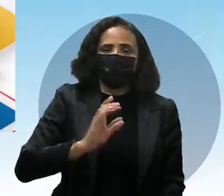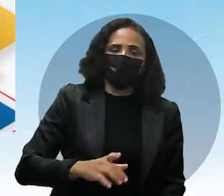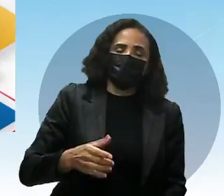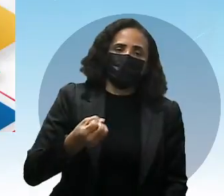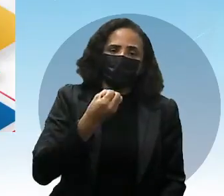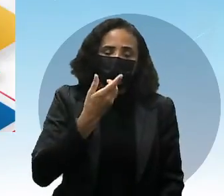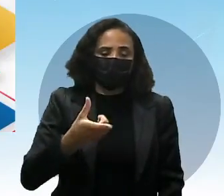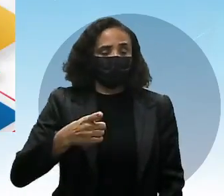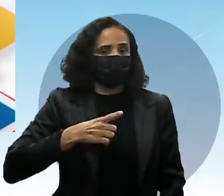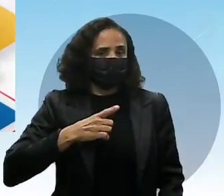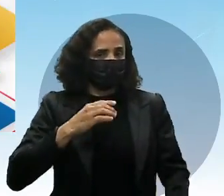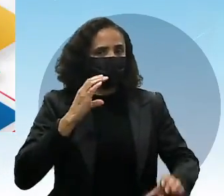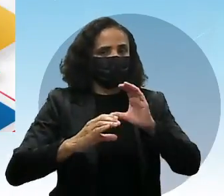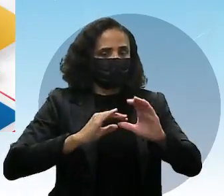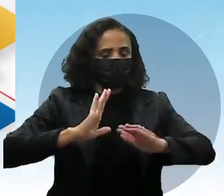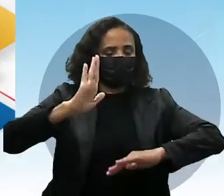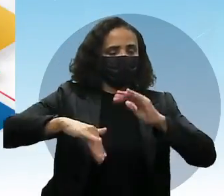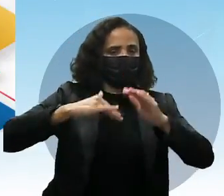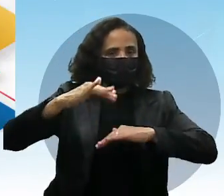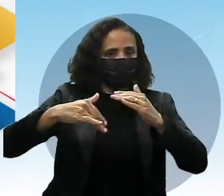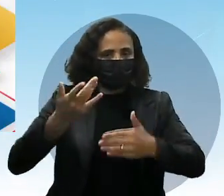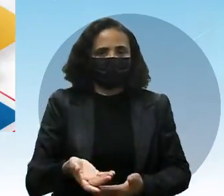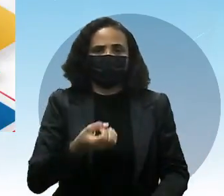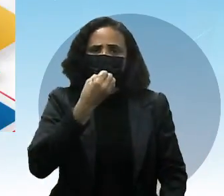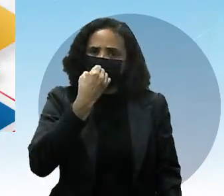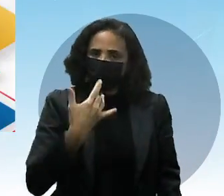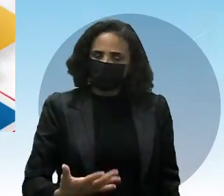fluem E No último quadrinho